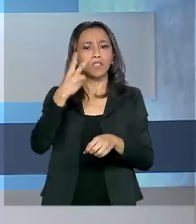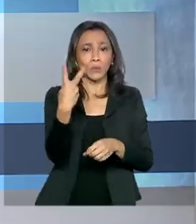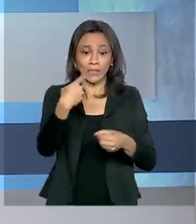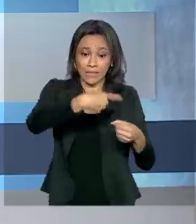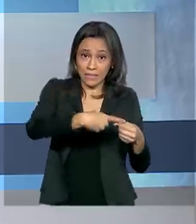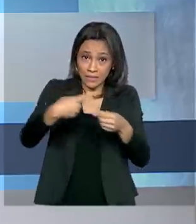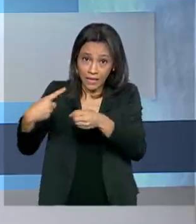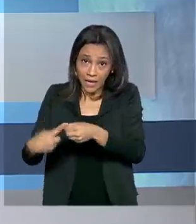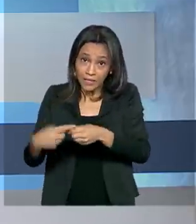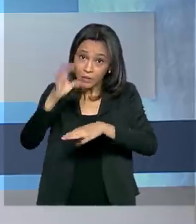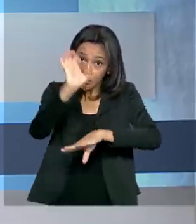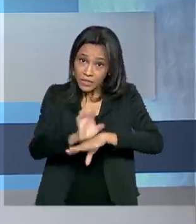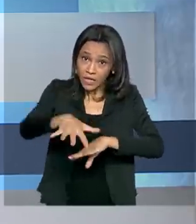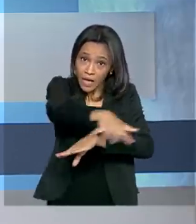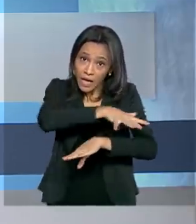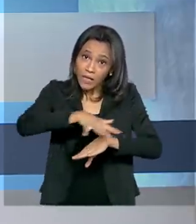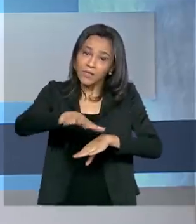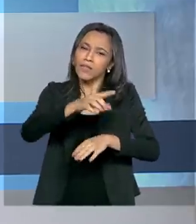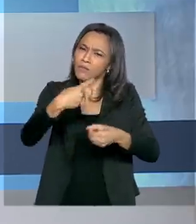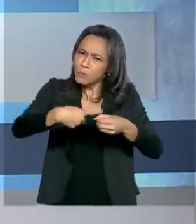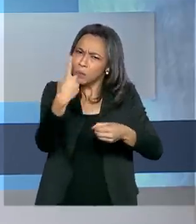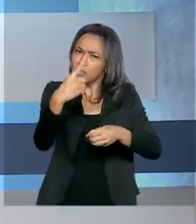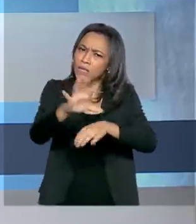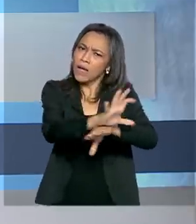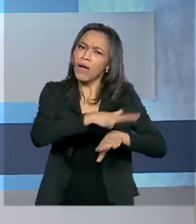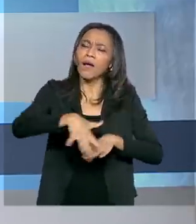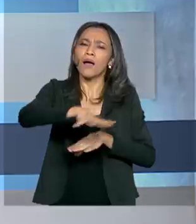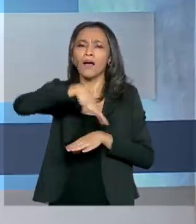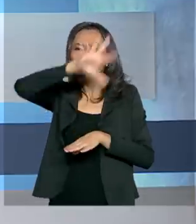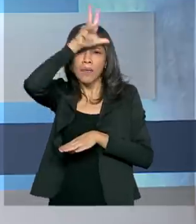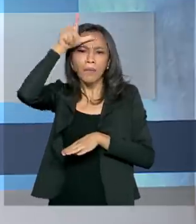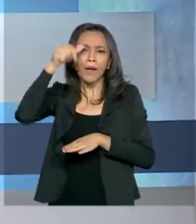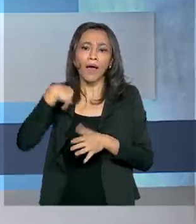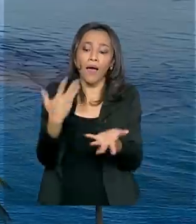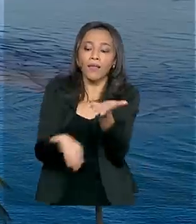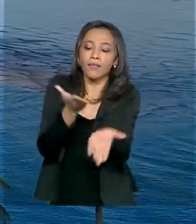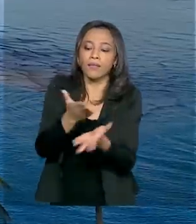Cachoeira, no Amazonas, para atender indígenas e ribeirinhos da região.